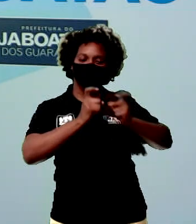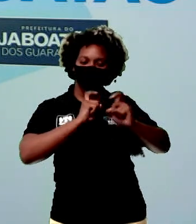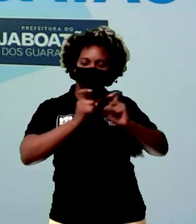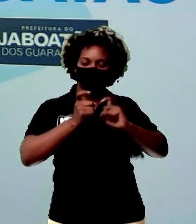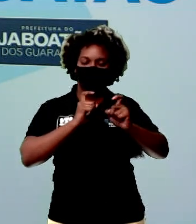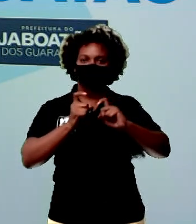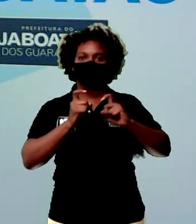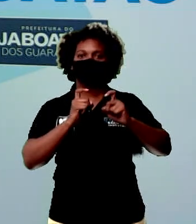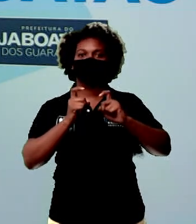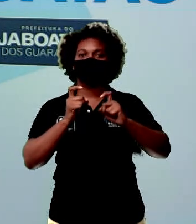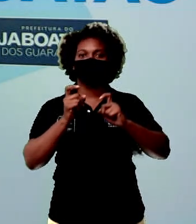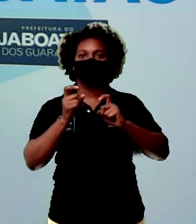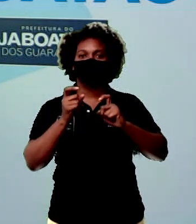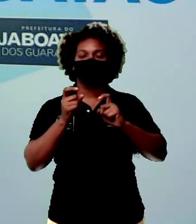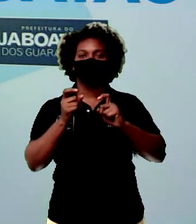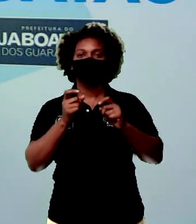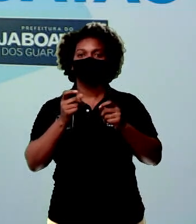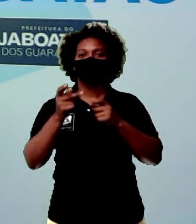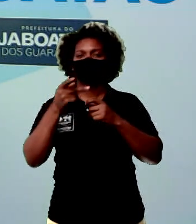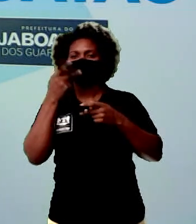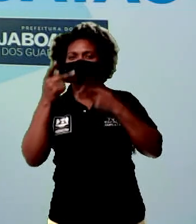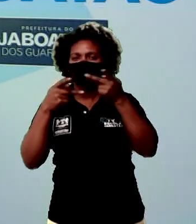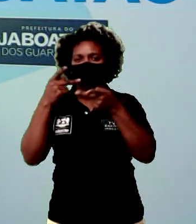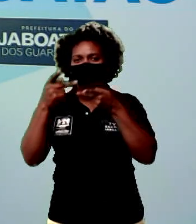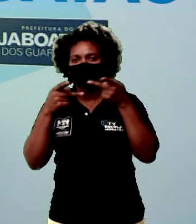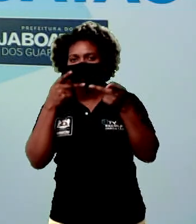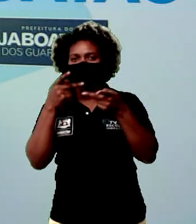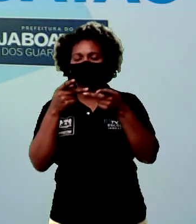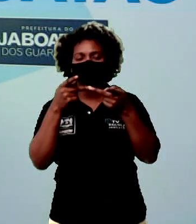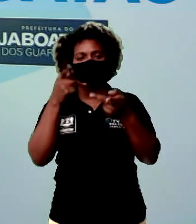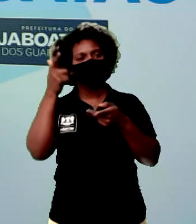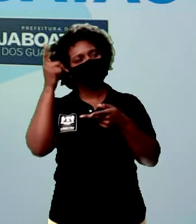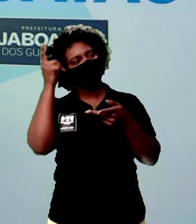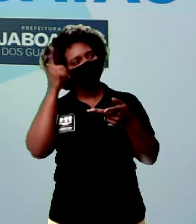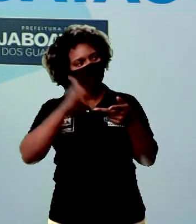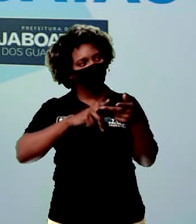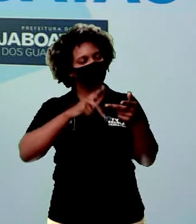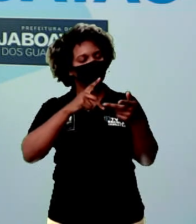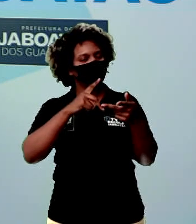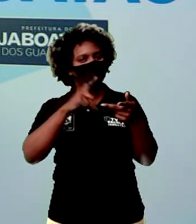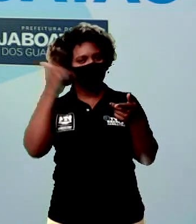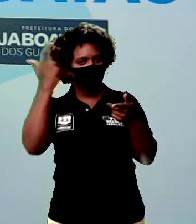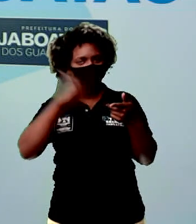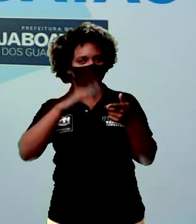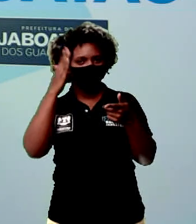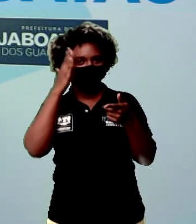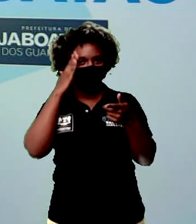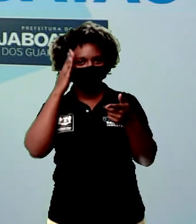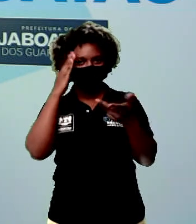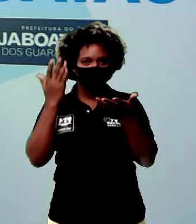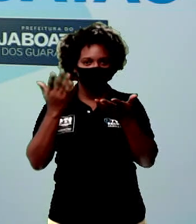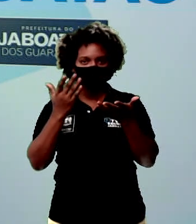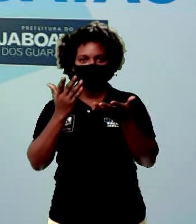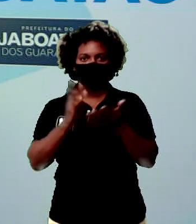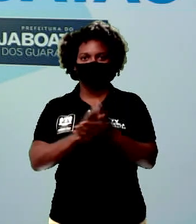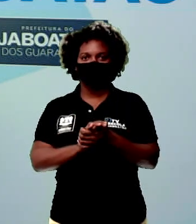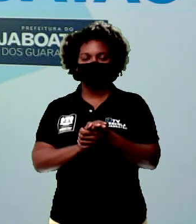comentem esse texto, vejam se realmente vocês conseguiram compreender. E qualquer coisa,